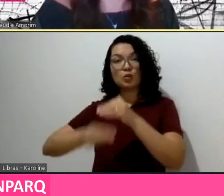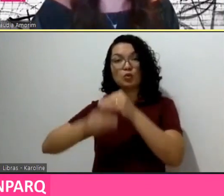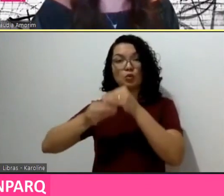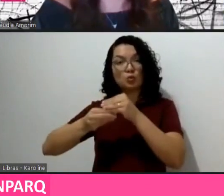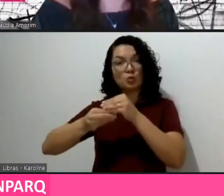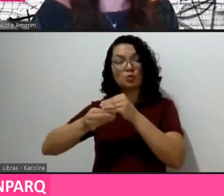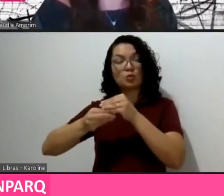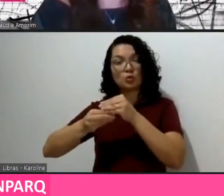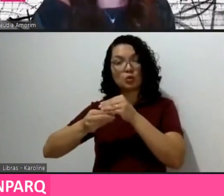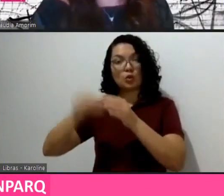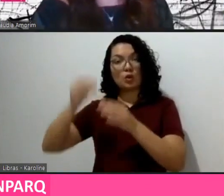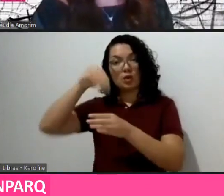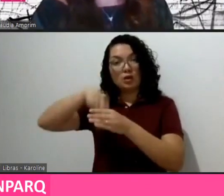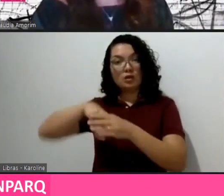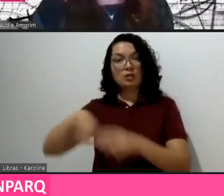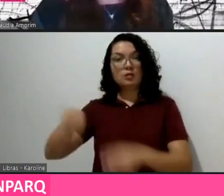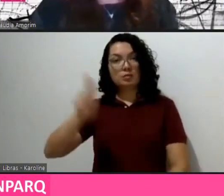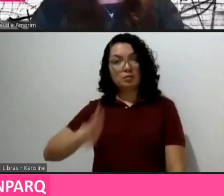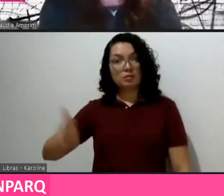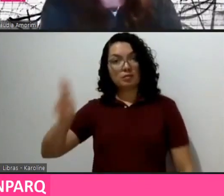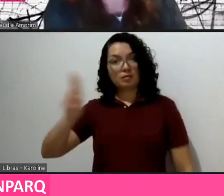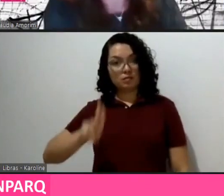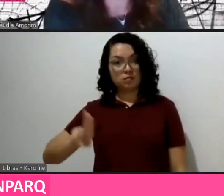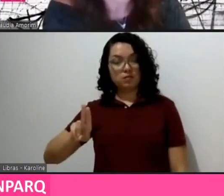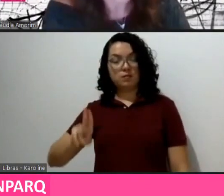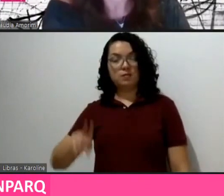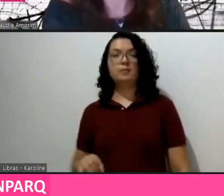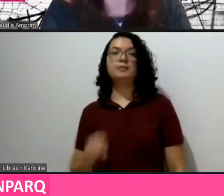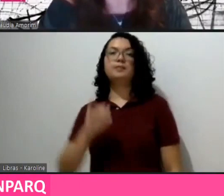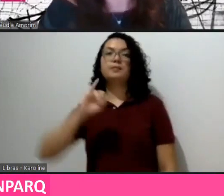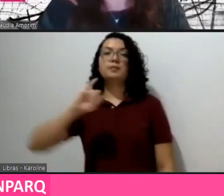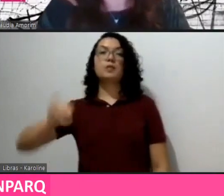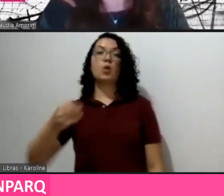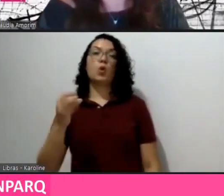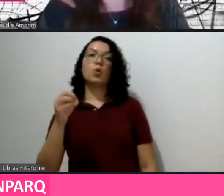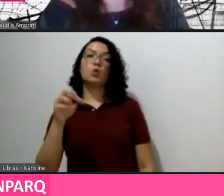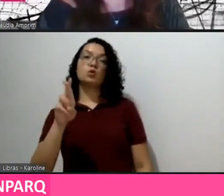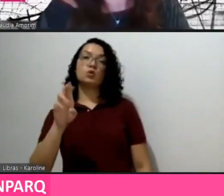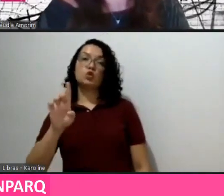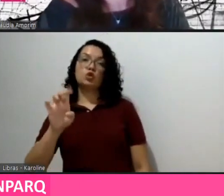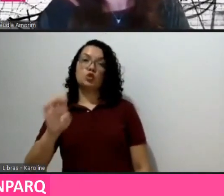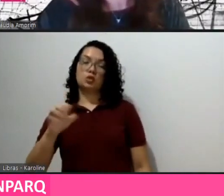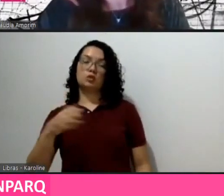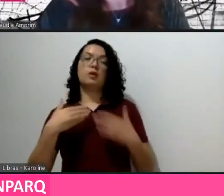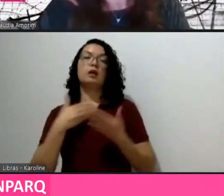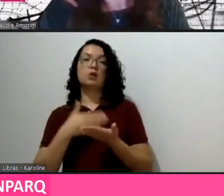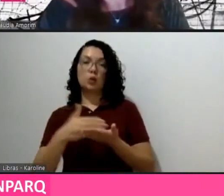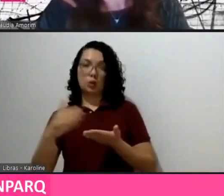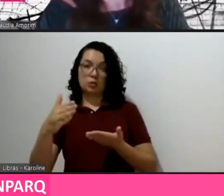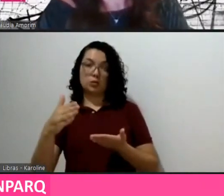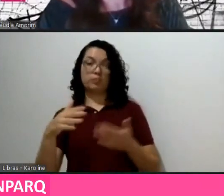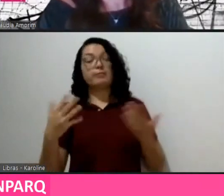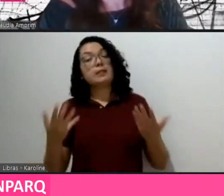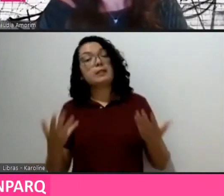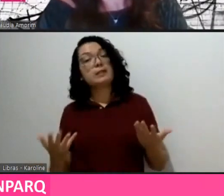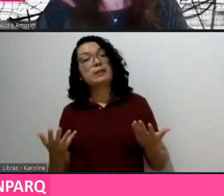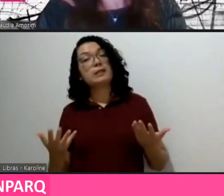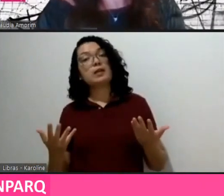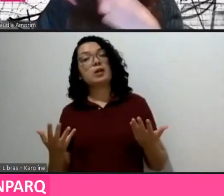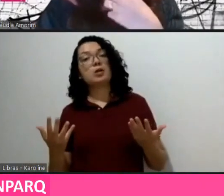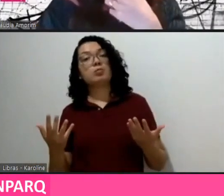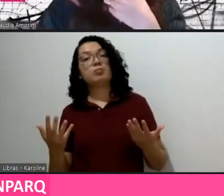Gostaria de começar, Jorge, por favor. Sim. Bem, sim, em nosso caso há uma